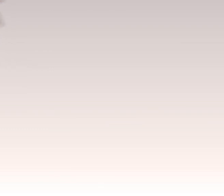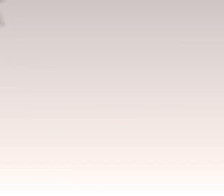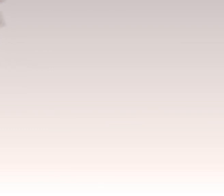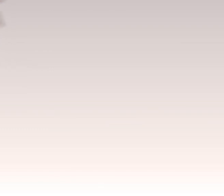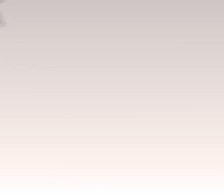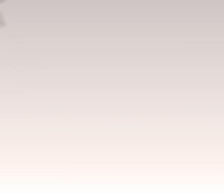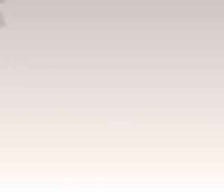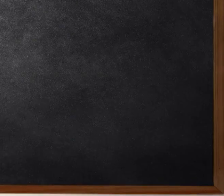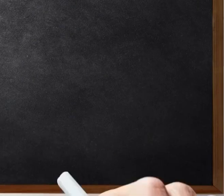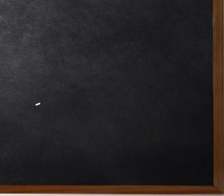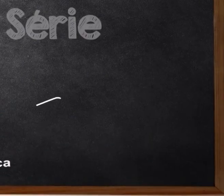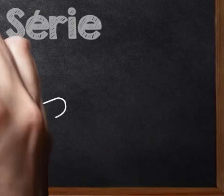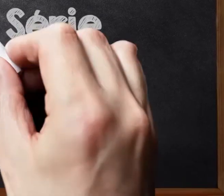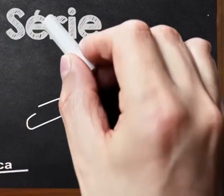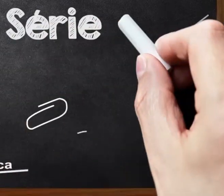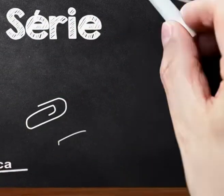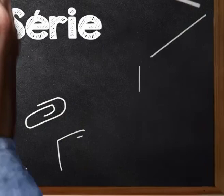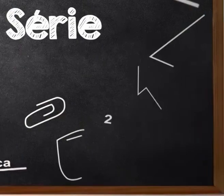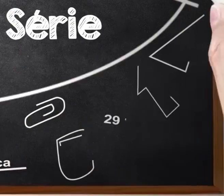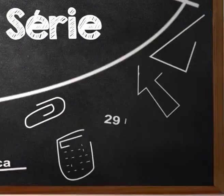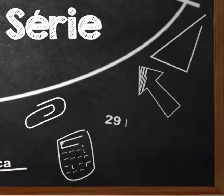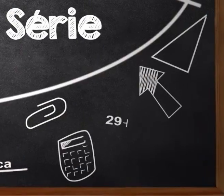Tchau. Tchau.